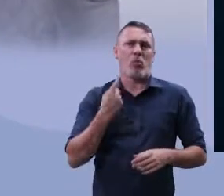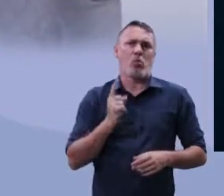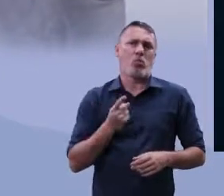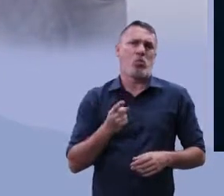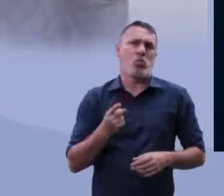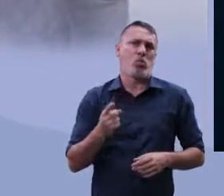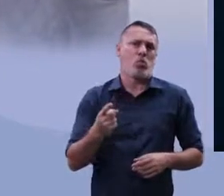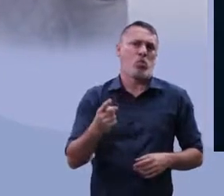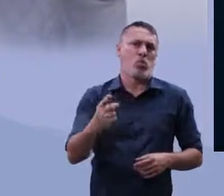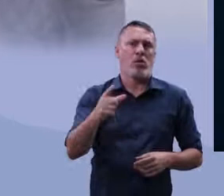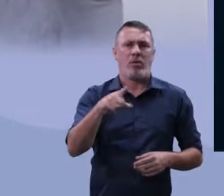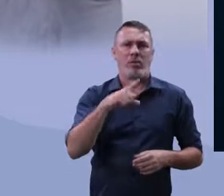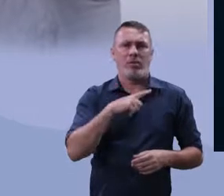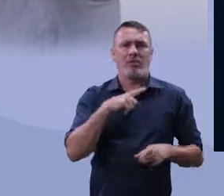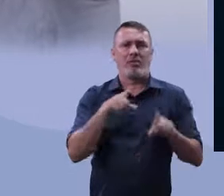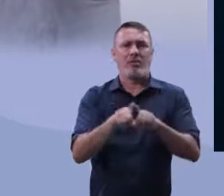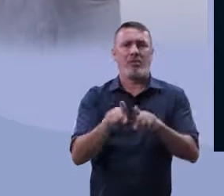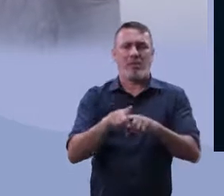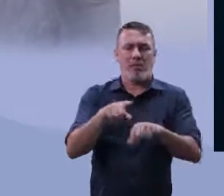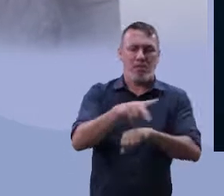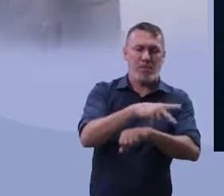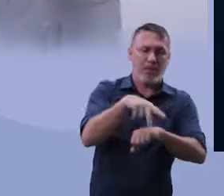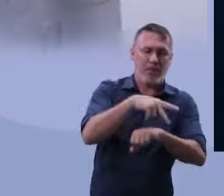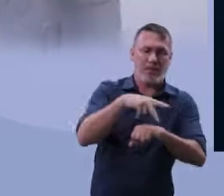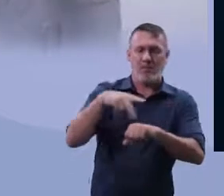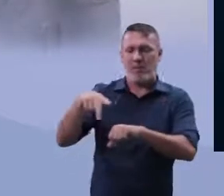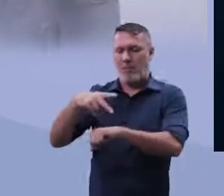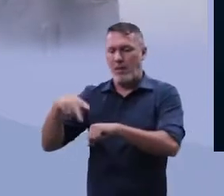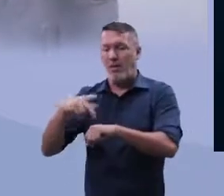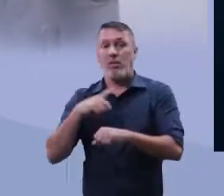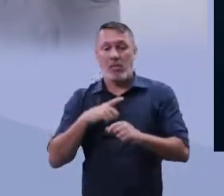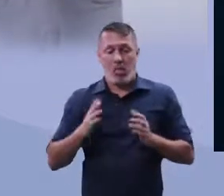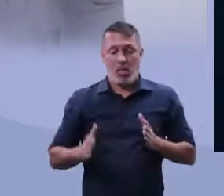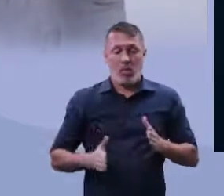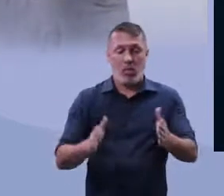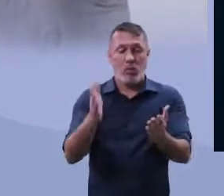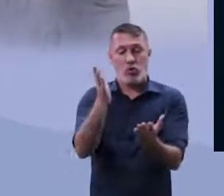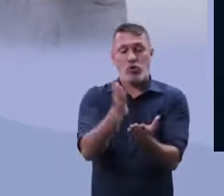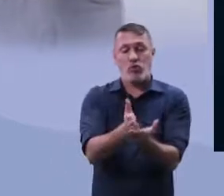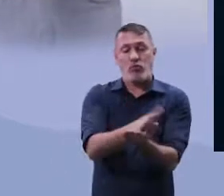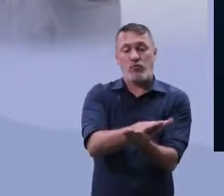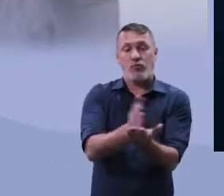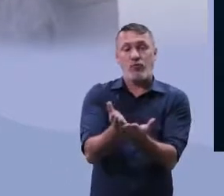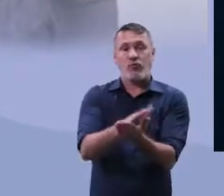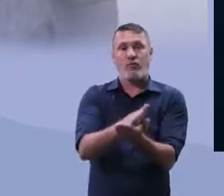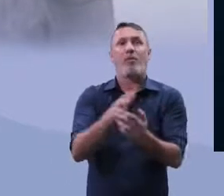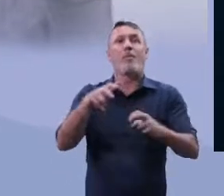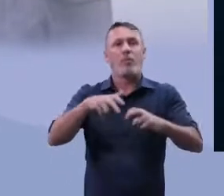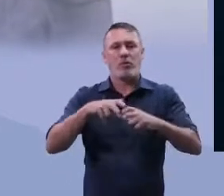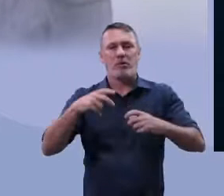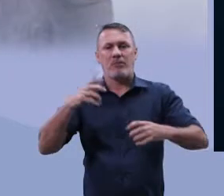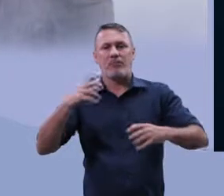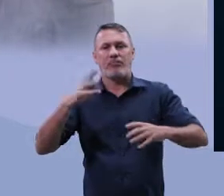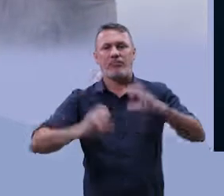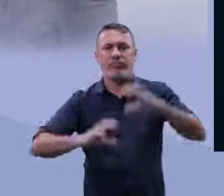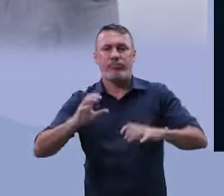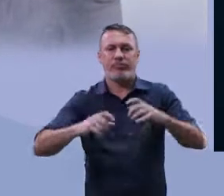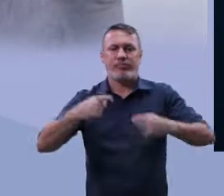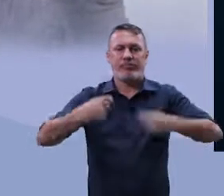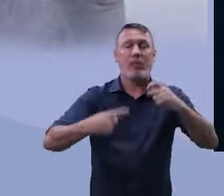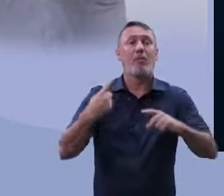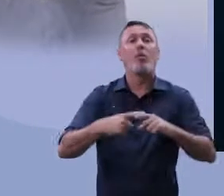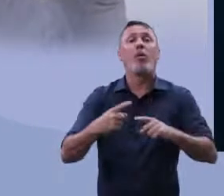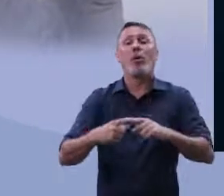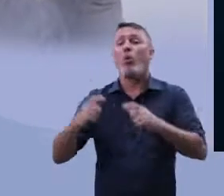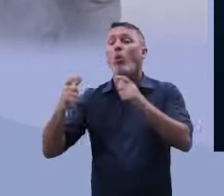são rios que vão estar dividindo o país, elas são disputadas, porque estamos falando de uma região árida e semiárida do